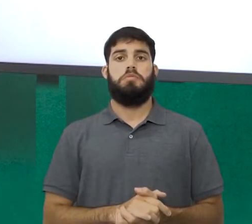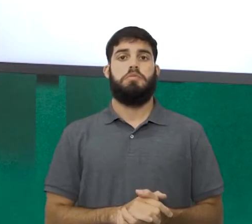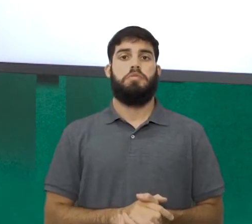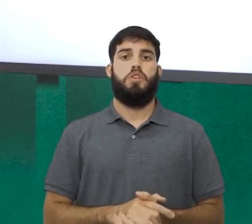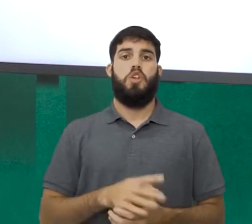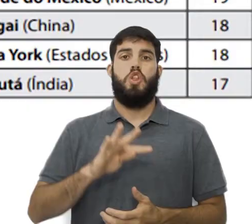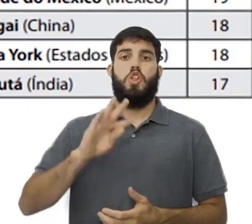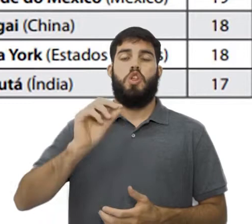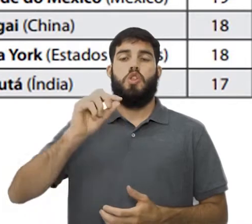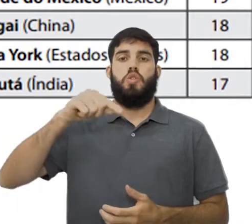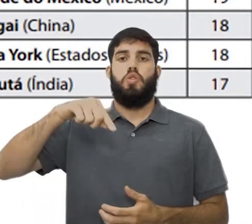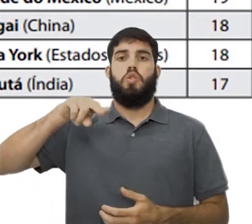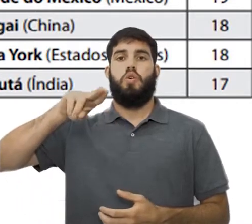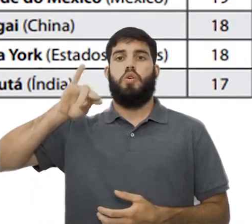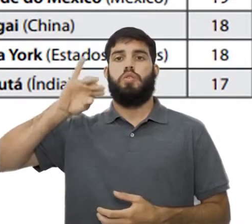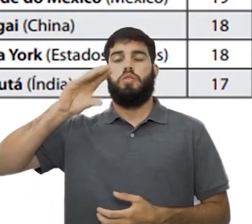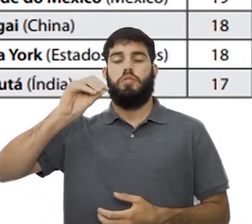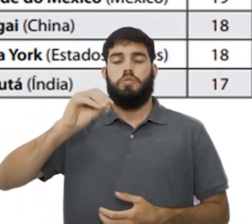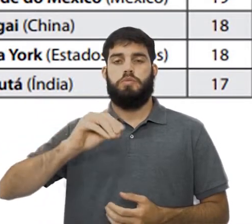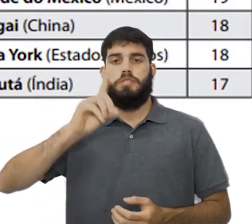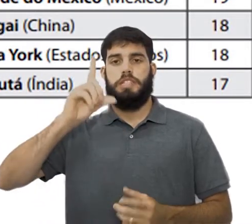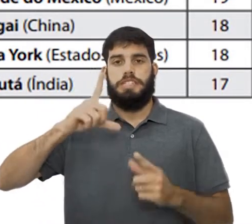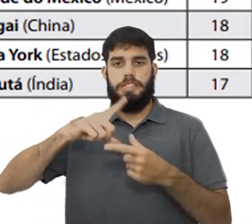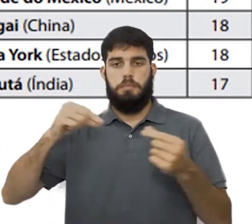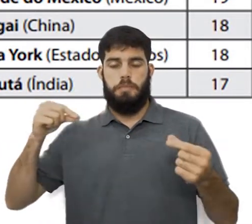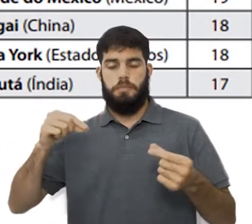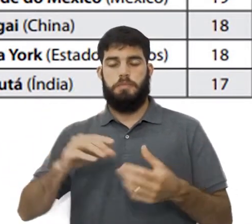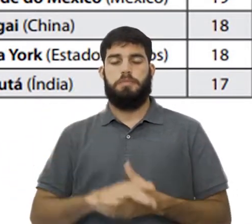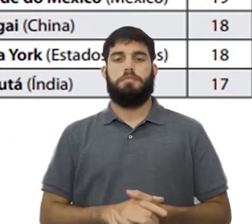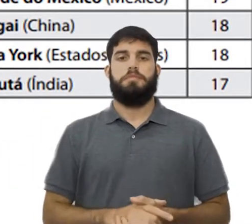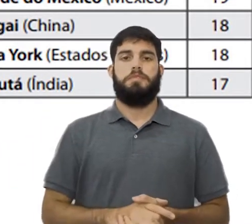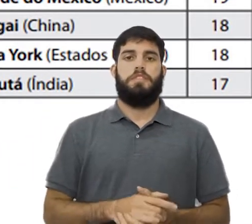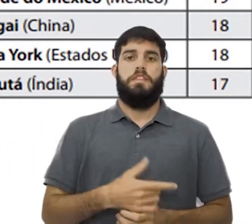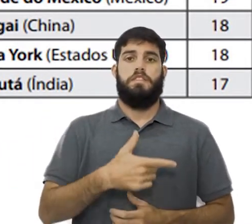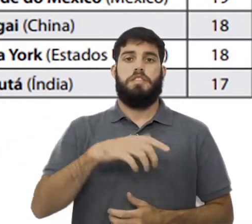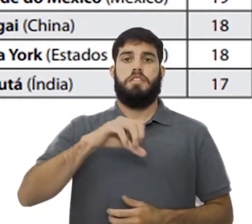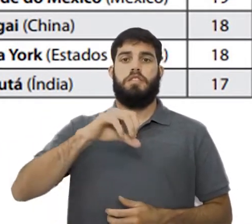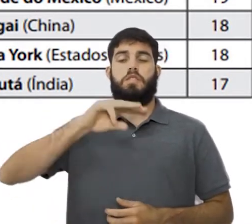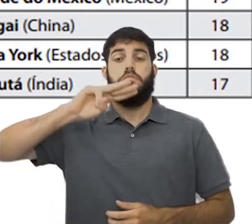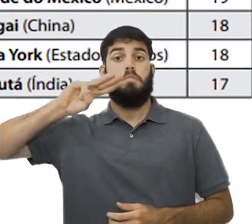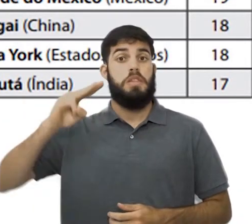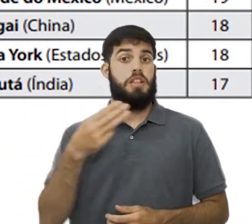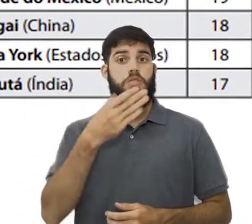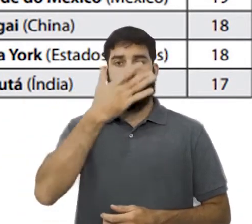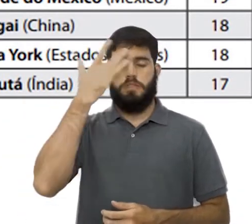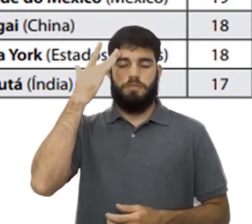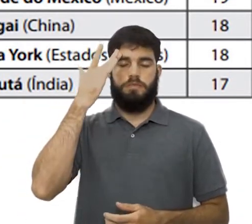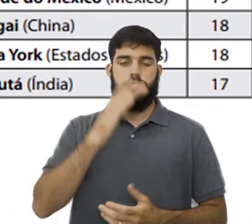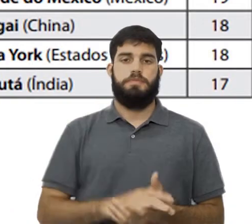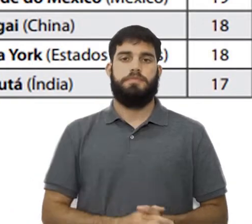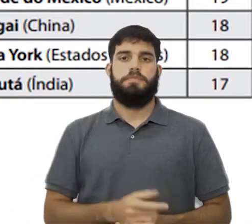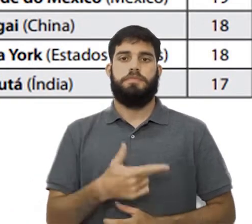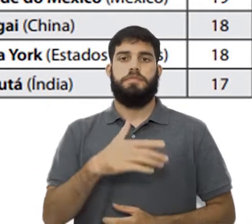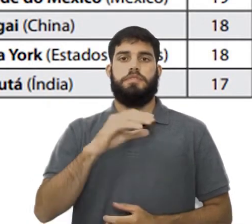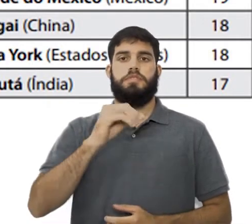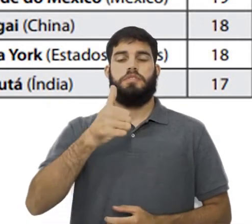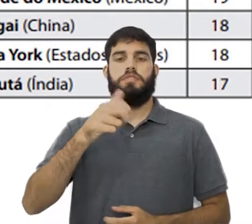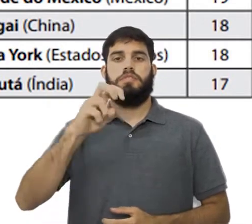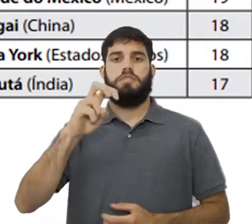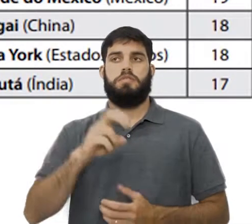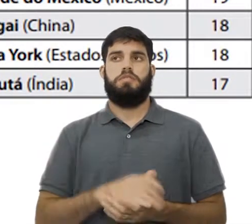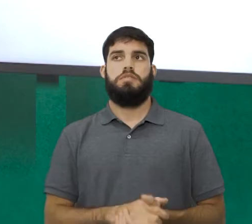Tóquio, a região metropolitana de Tóquio, com 29 milhões. E, em 2015, esse número meio que